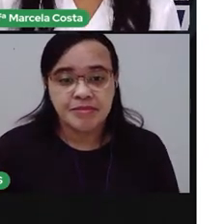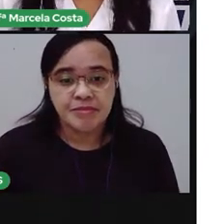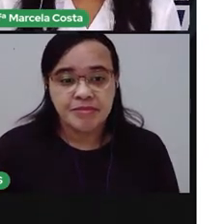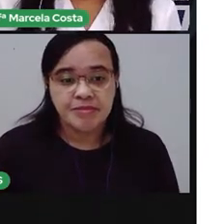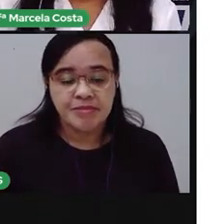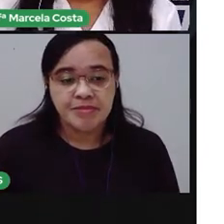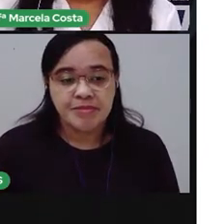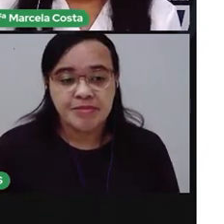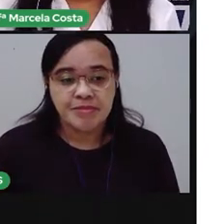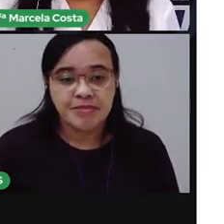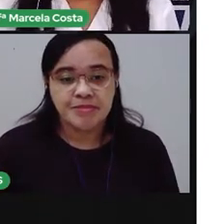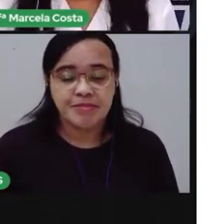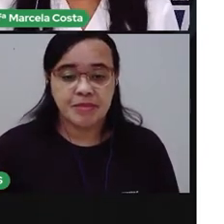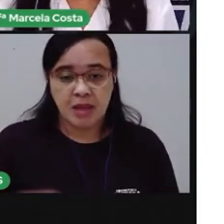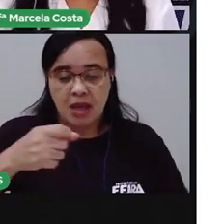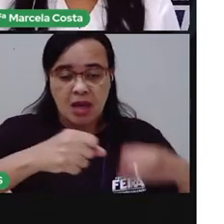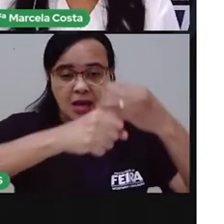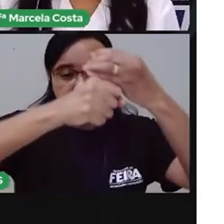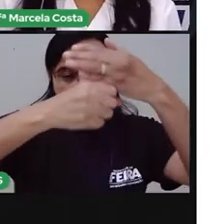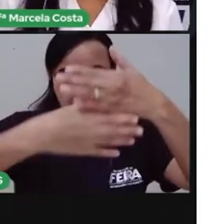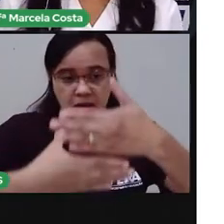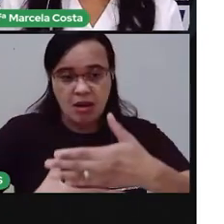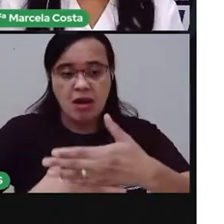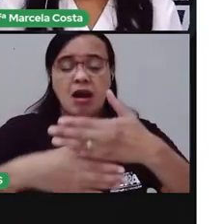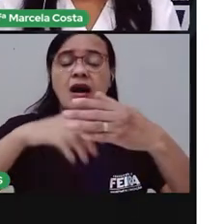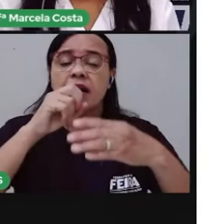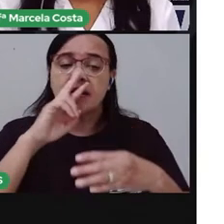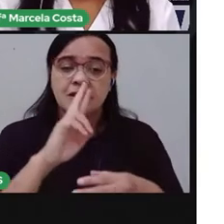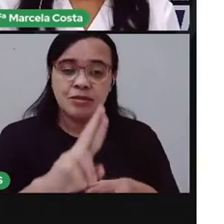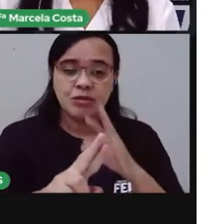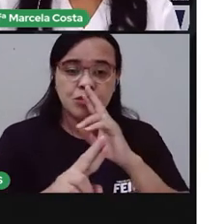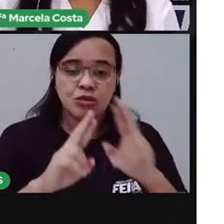Responde aí no chat que eu te digo se tá certo ou se tá errado.